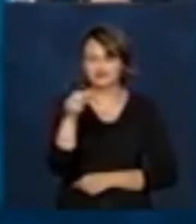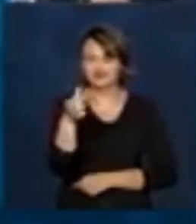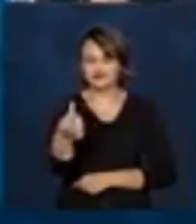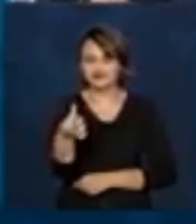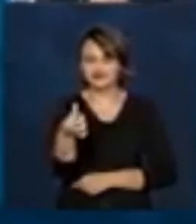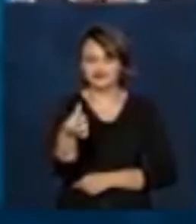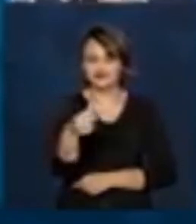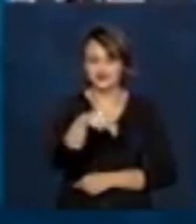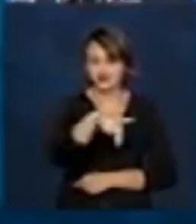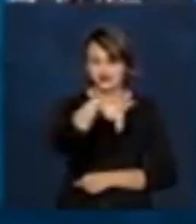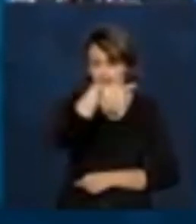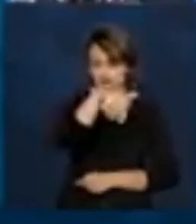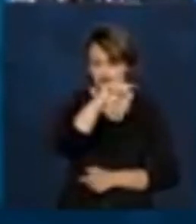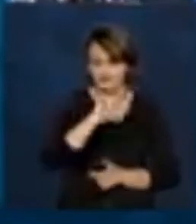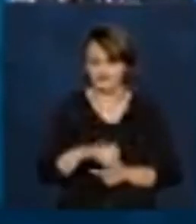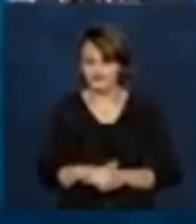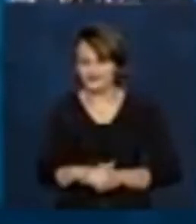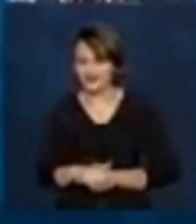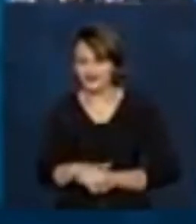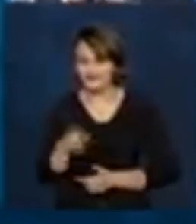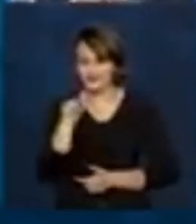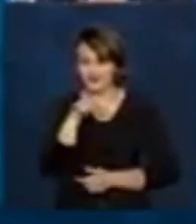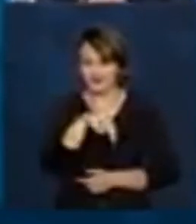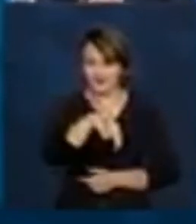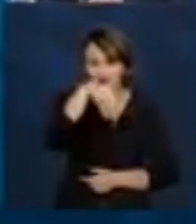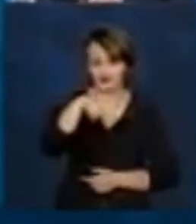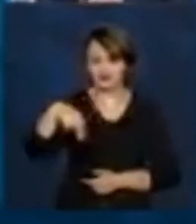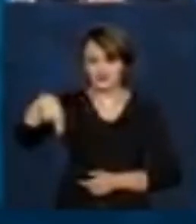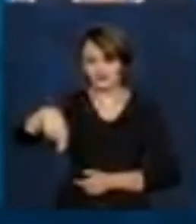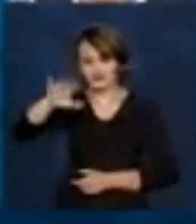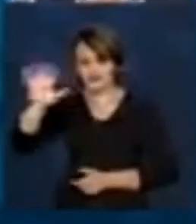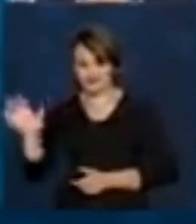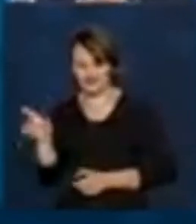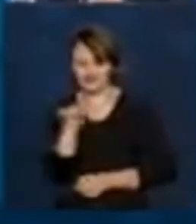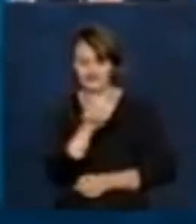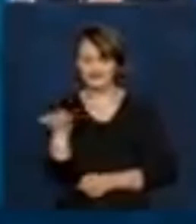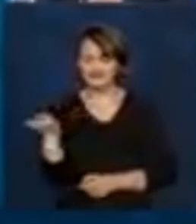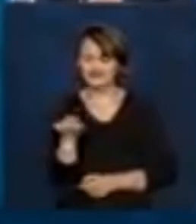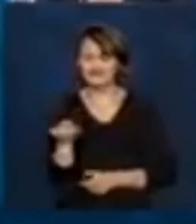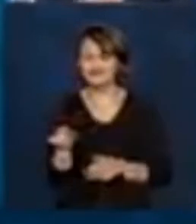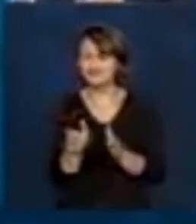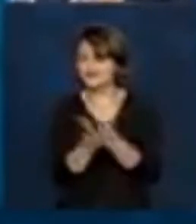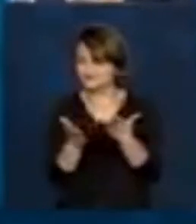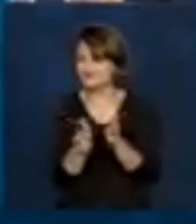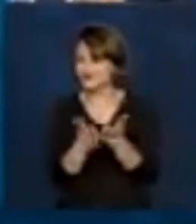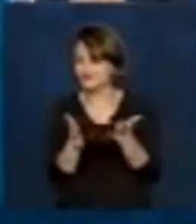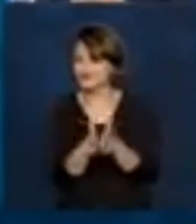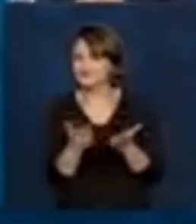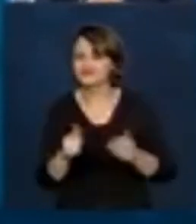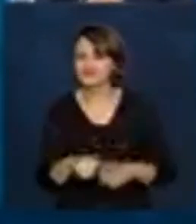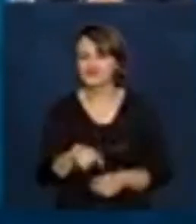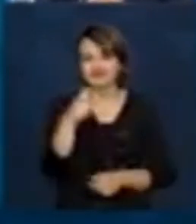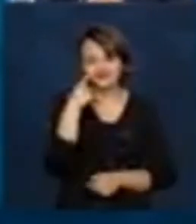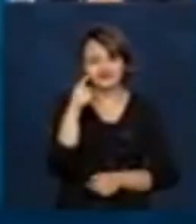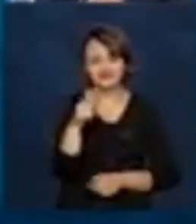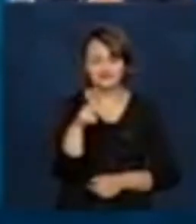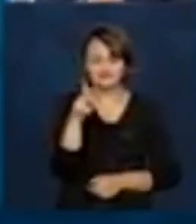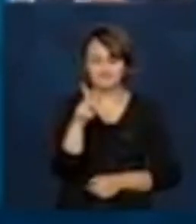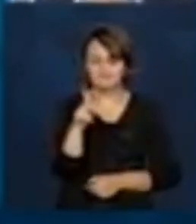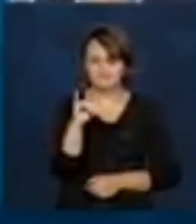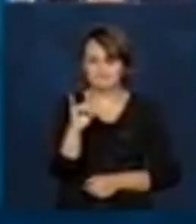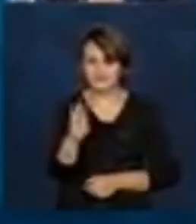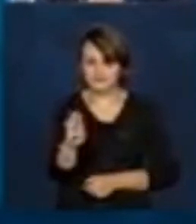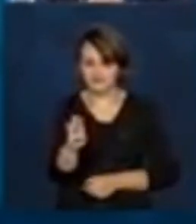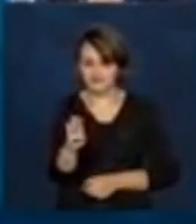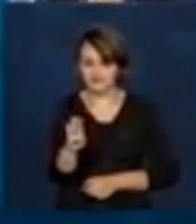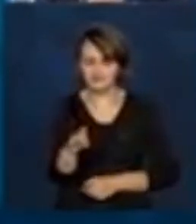São as duas regiões mais carentes do Brasil. Então, se vocês verem, em termos de PIB, é